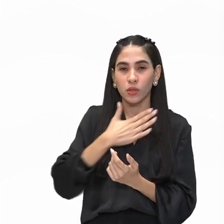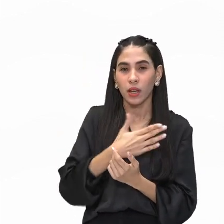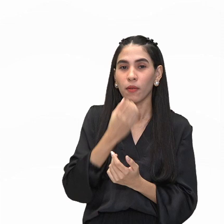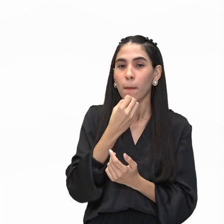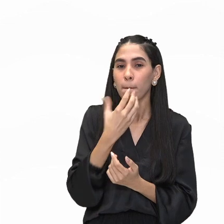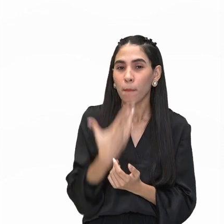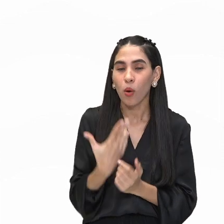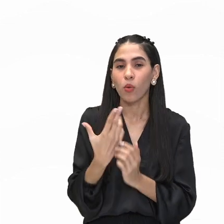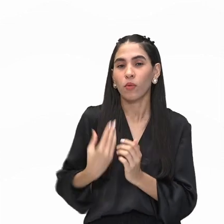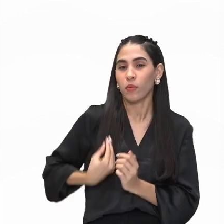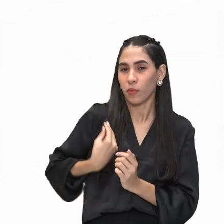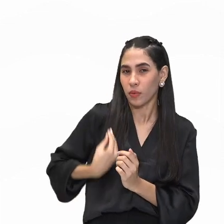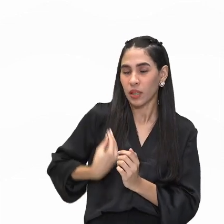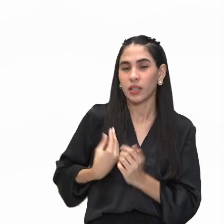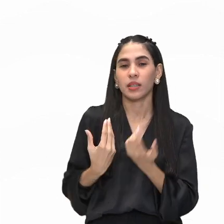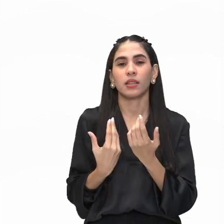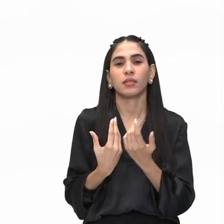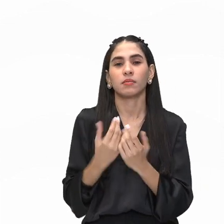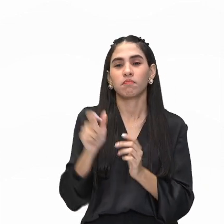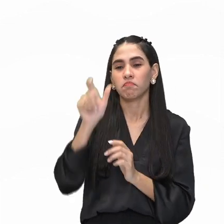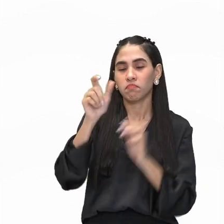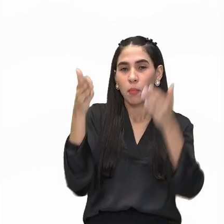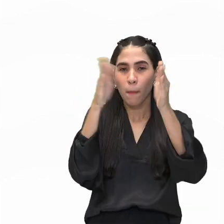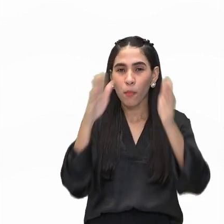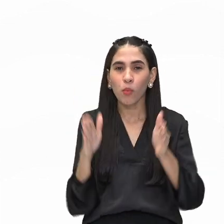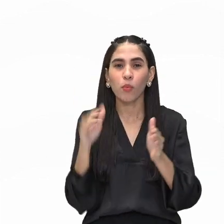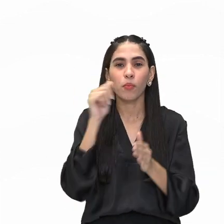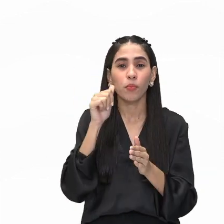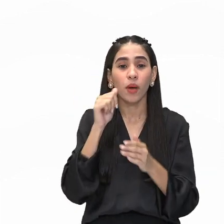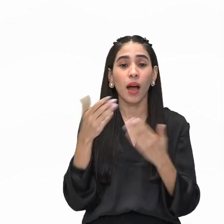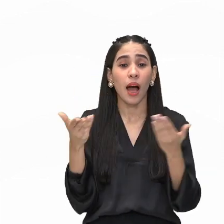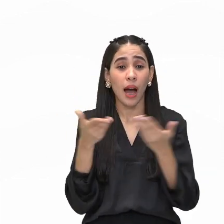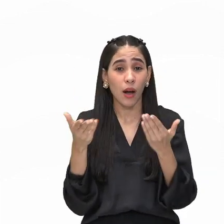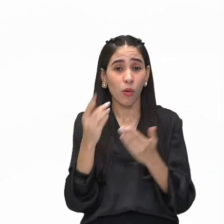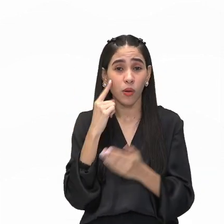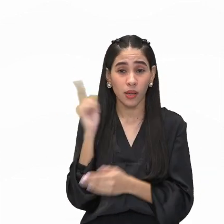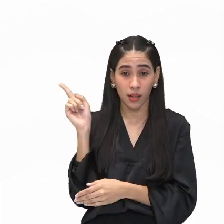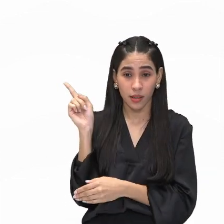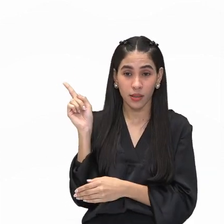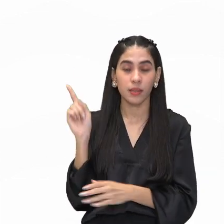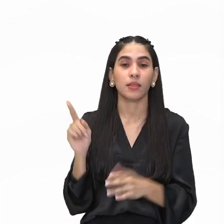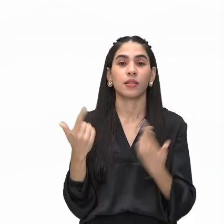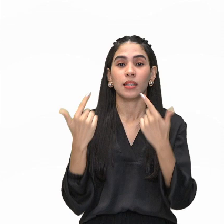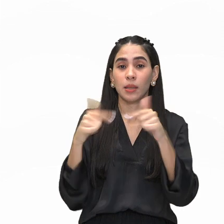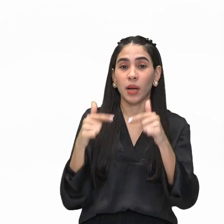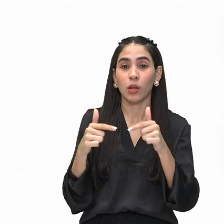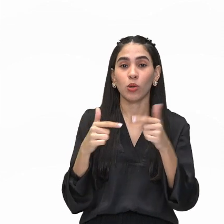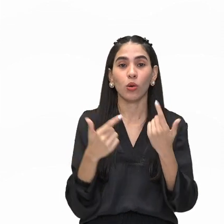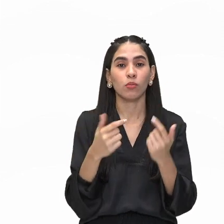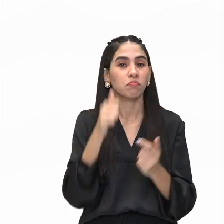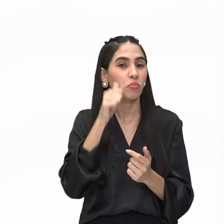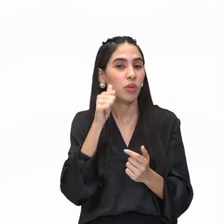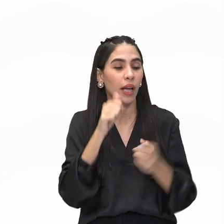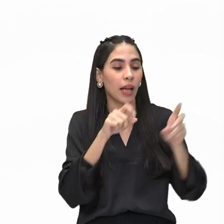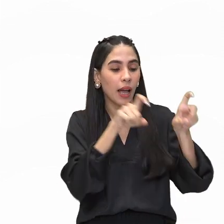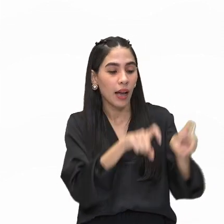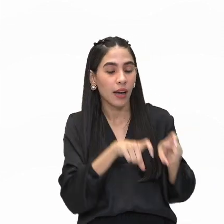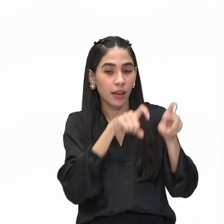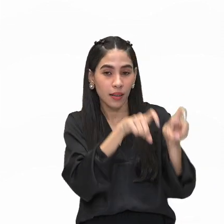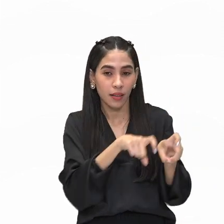retrato, a vida parisiense, as mulheres. Já o Cobê, ele mostrava os trabalhadores do campo, os trabalhadores